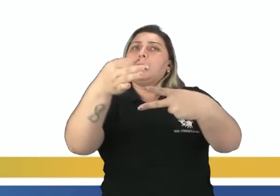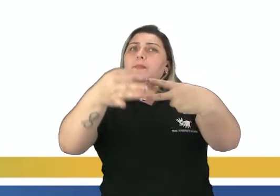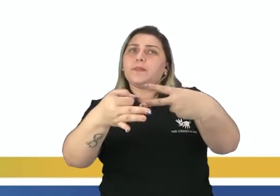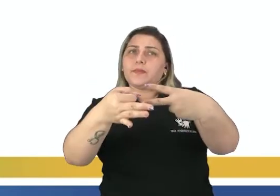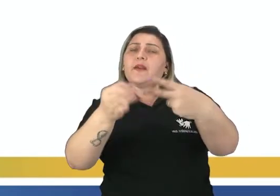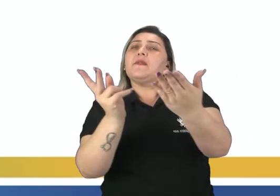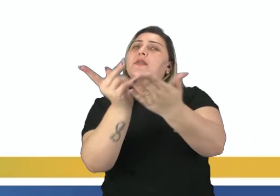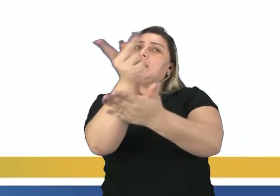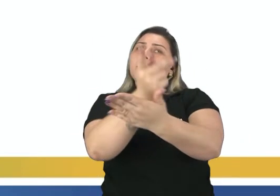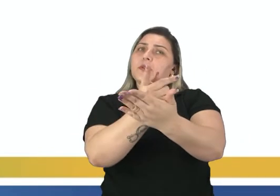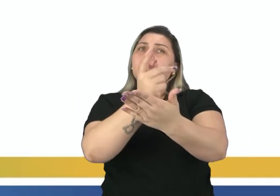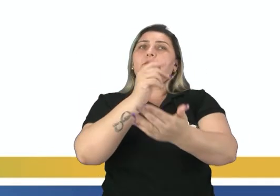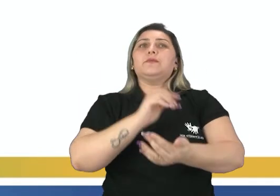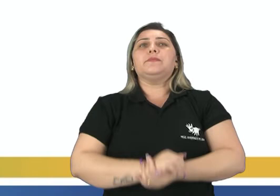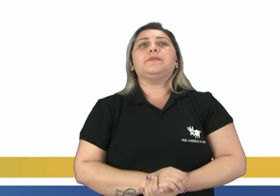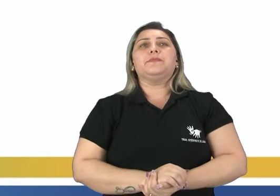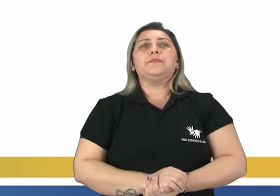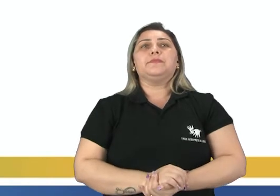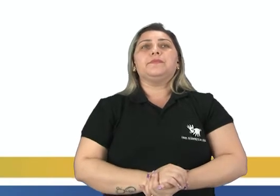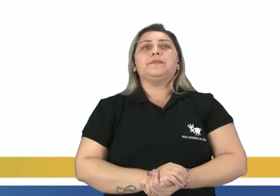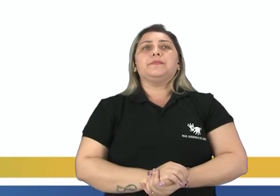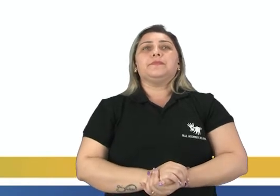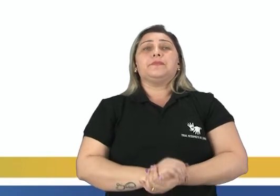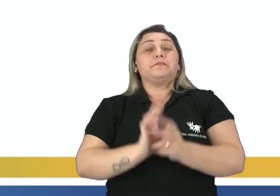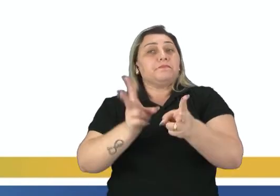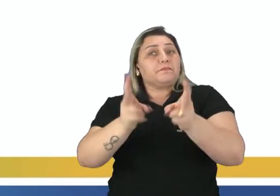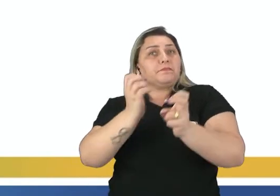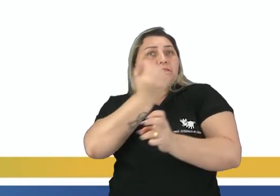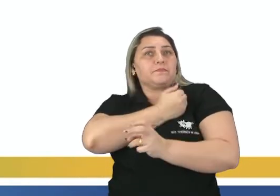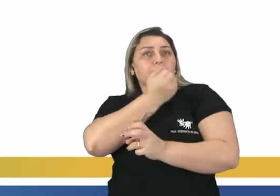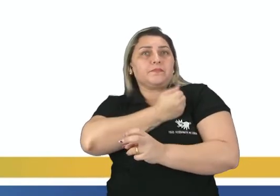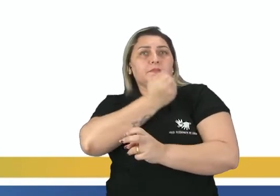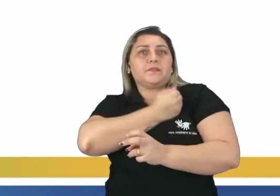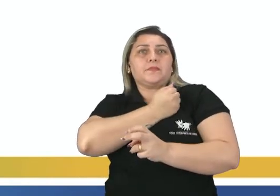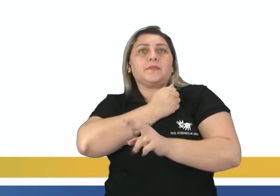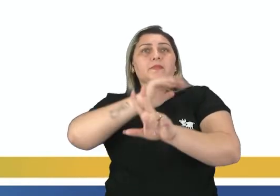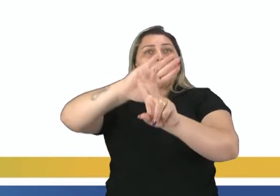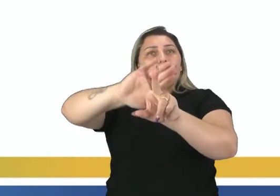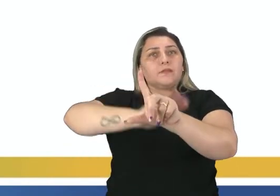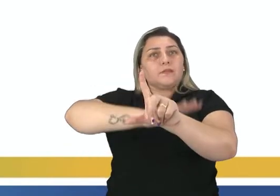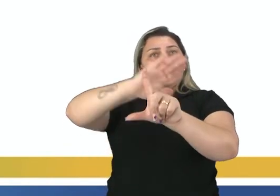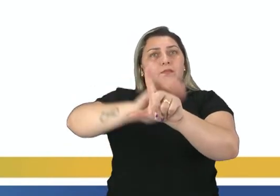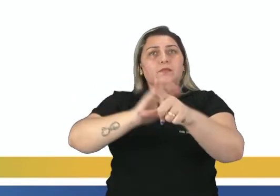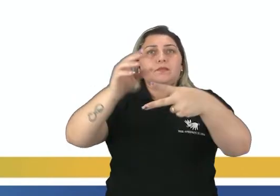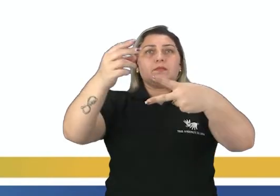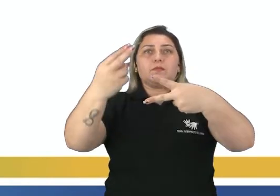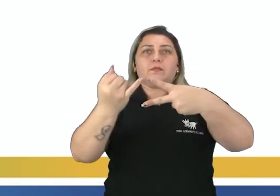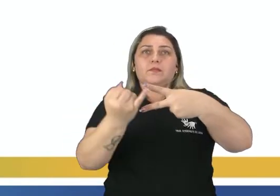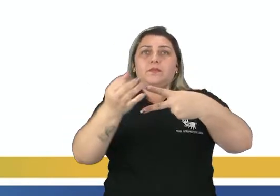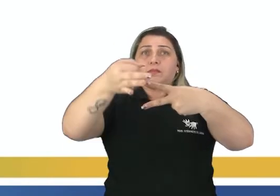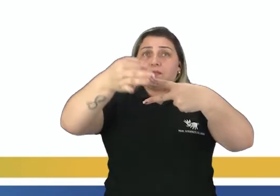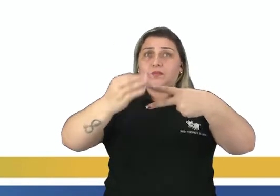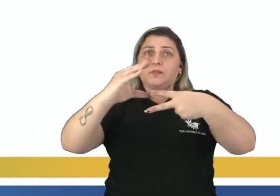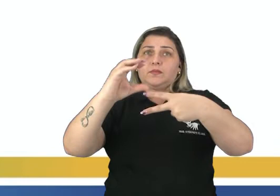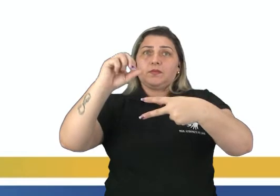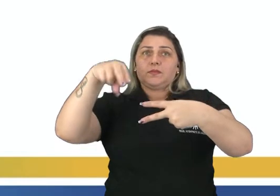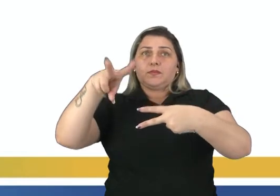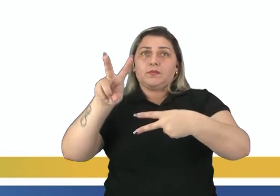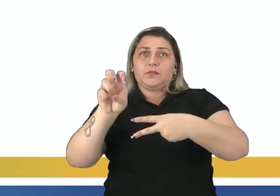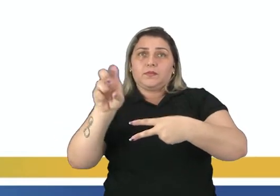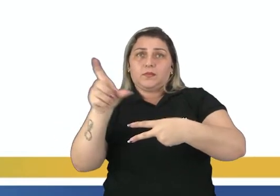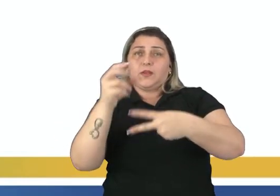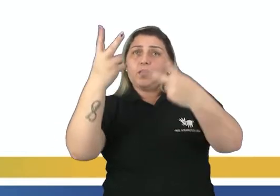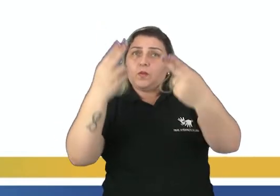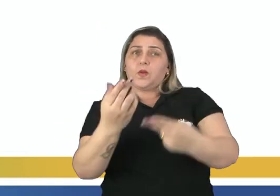polígono ele estava desenhando? Perceba que o número de lados de um polígono convexo é igual